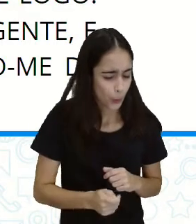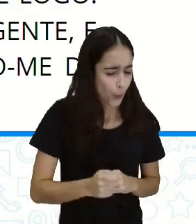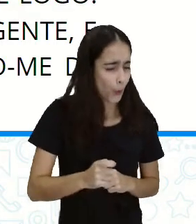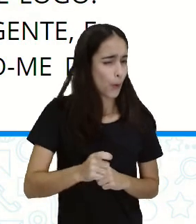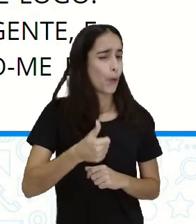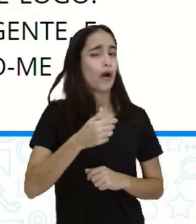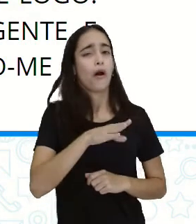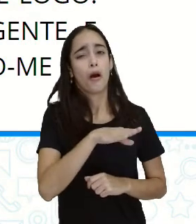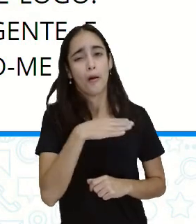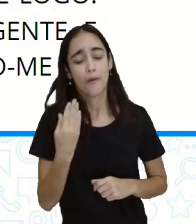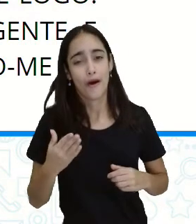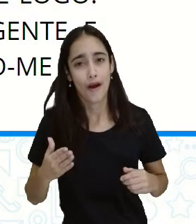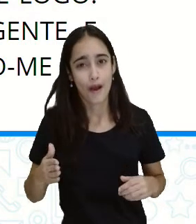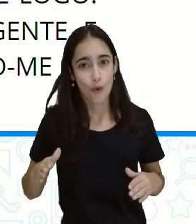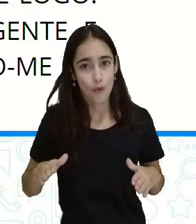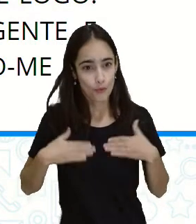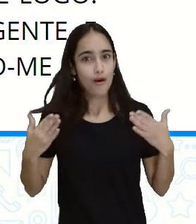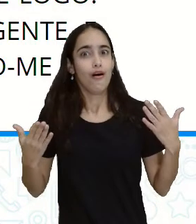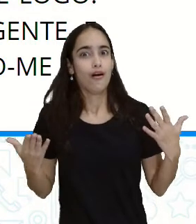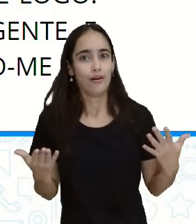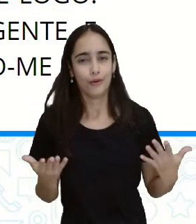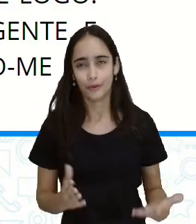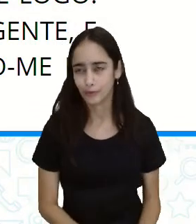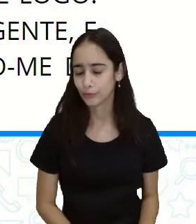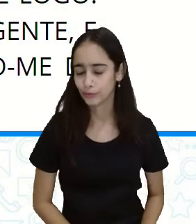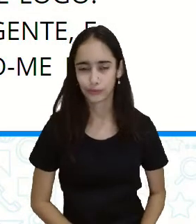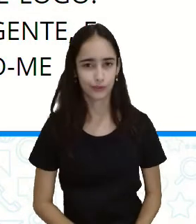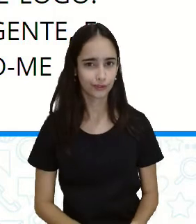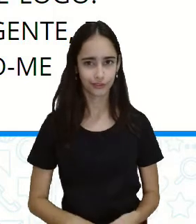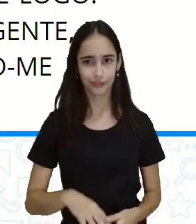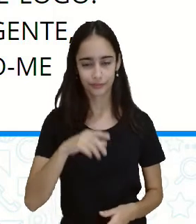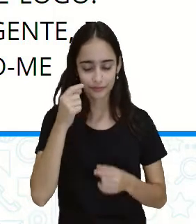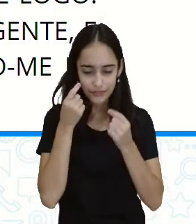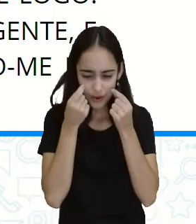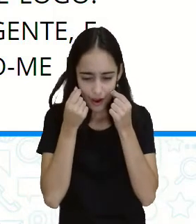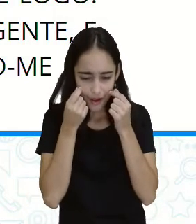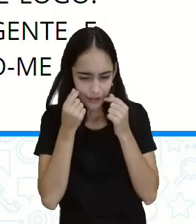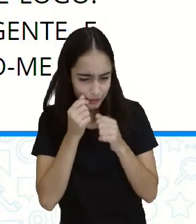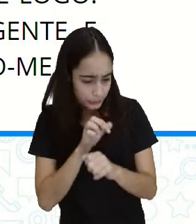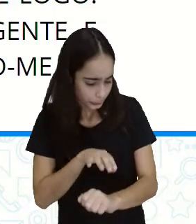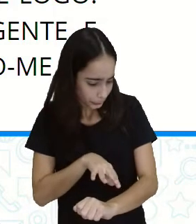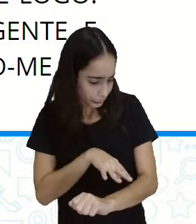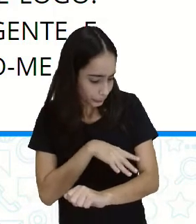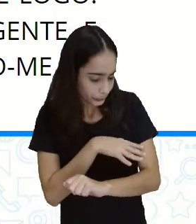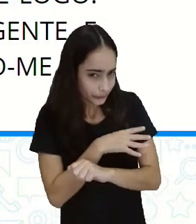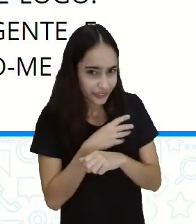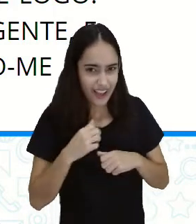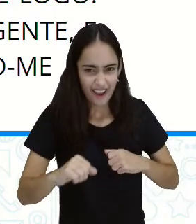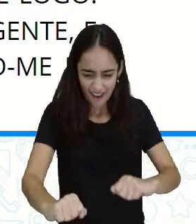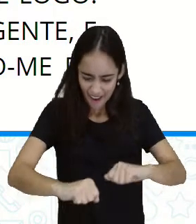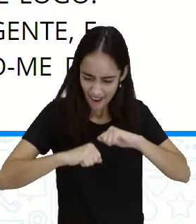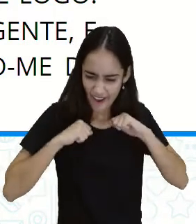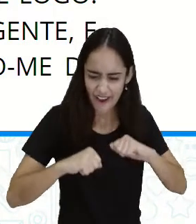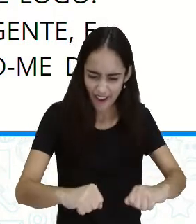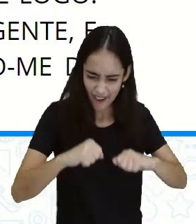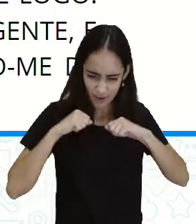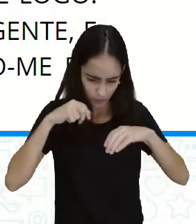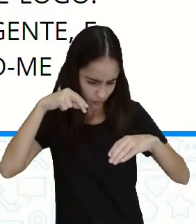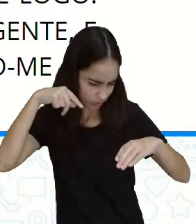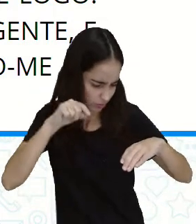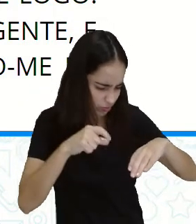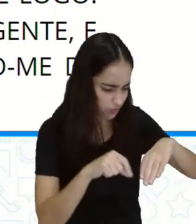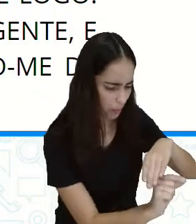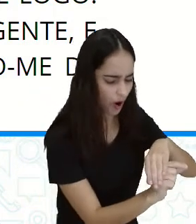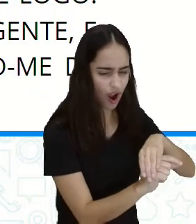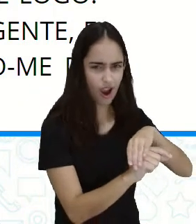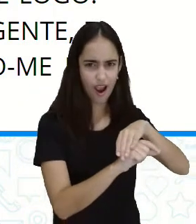susto. O ratinho arrepiou-se todo e correu como um raio para a toca, lá